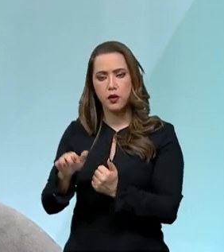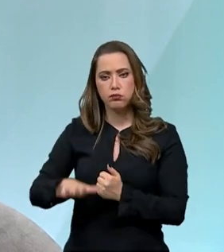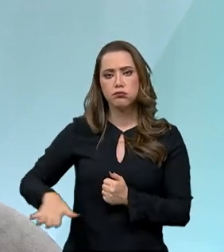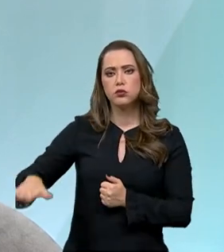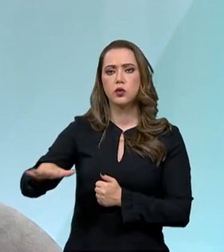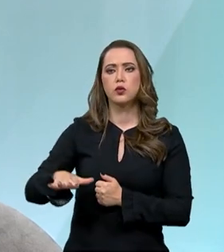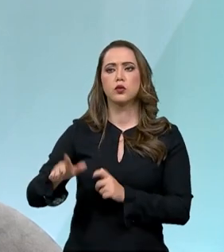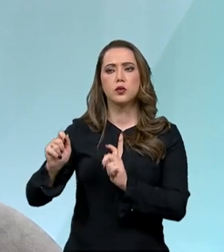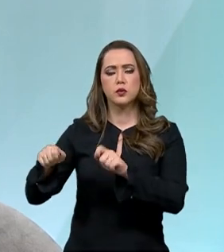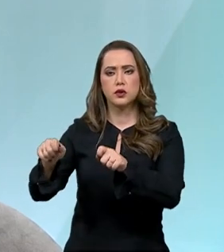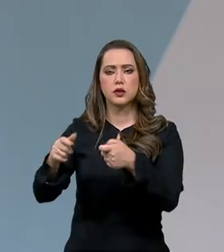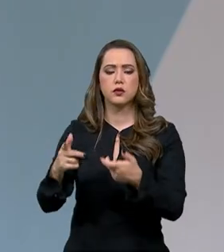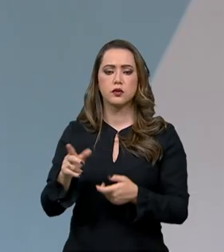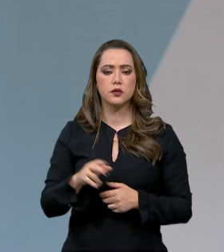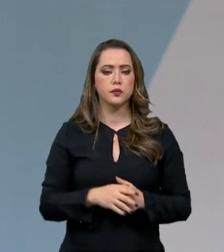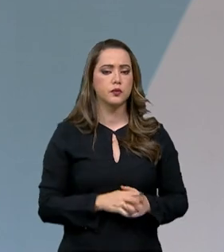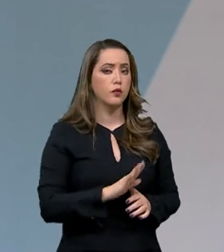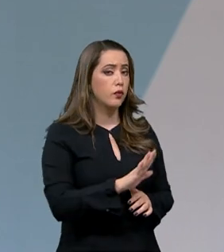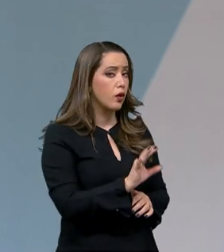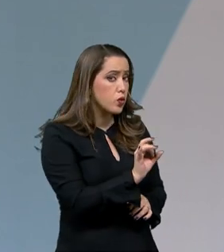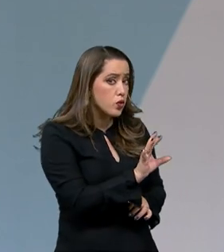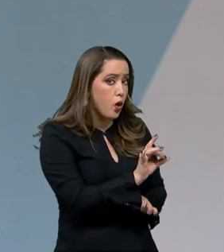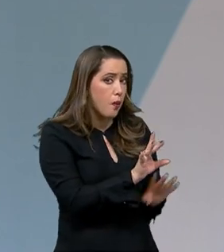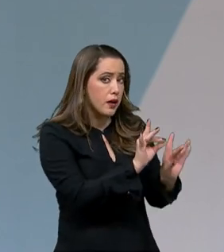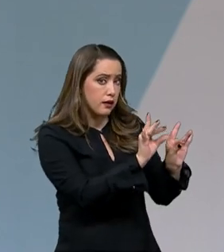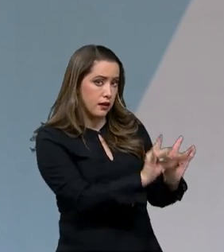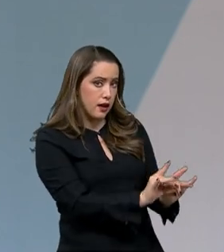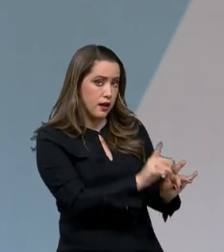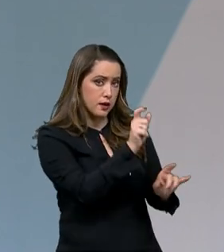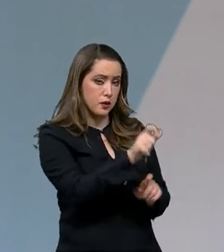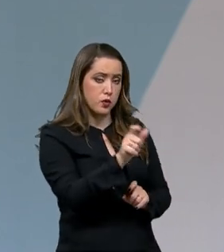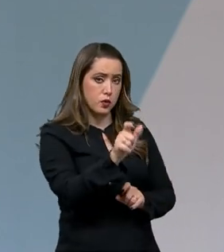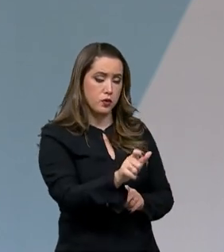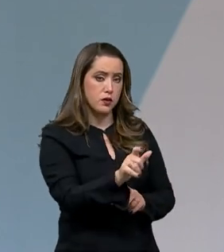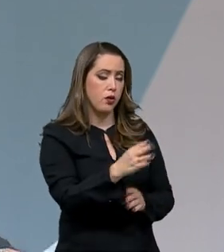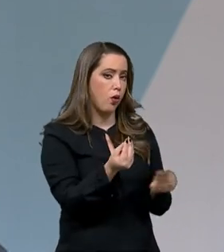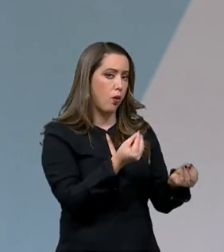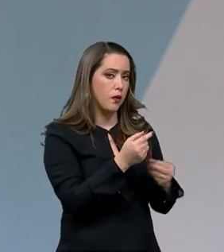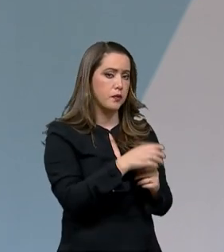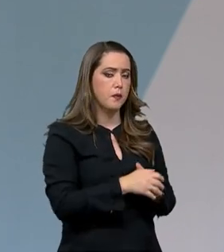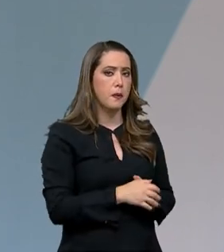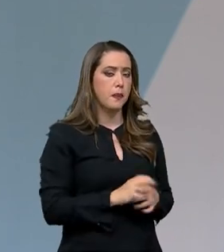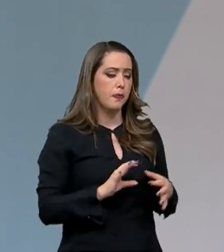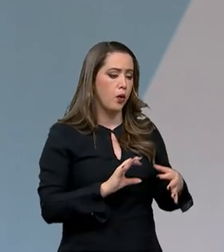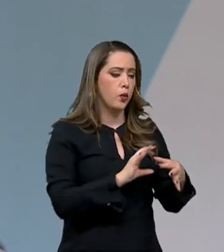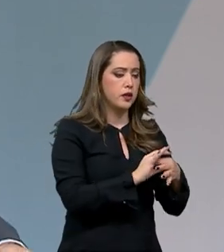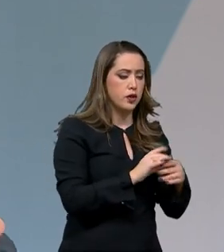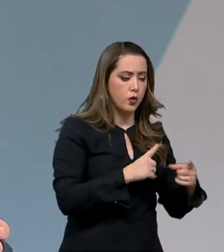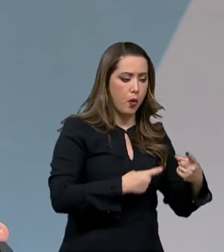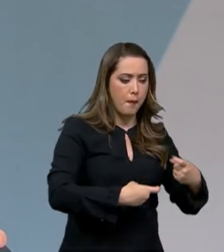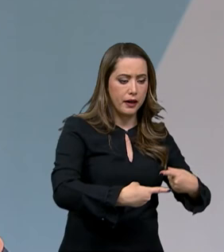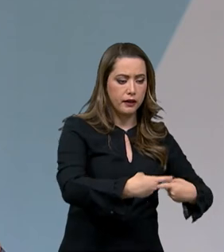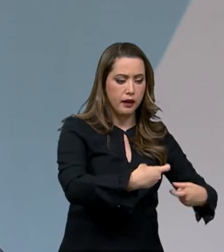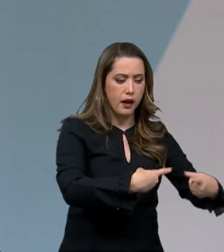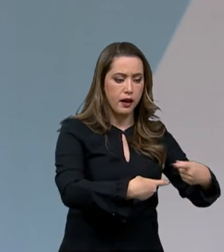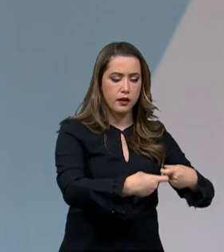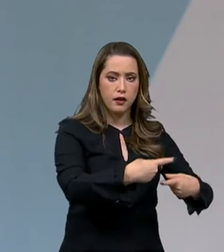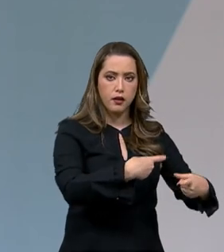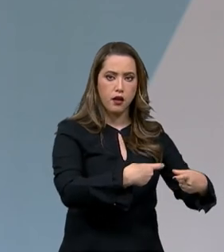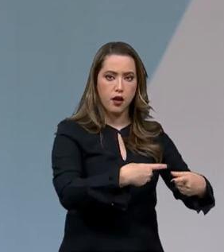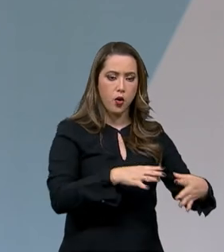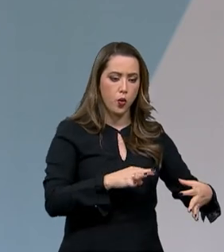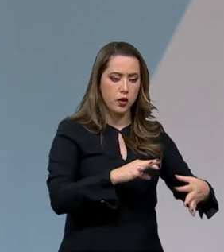sustentabilidade. Então, só para eu entender, e o telespectador também, a associação de uma bactéria à semente, eu imagino,